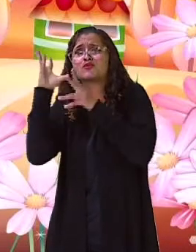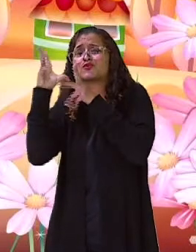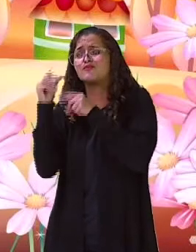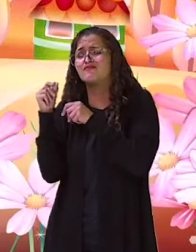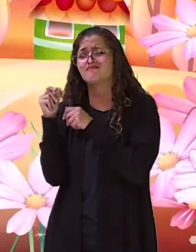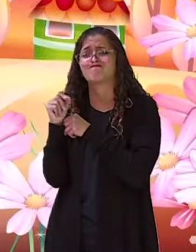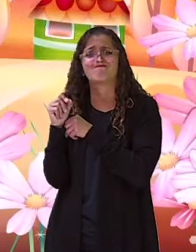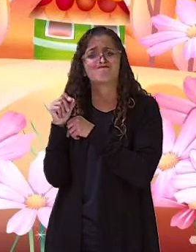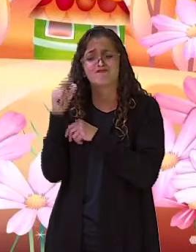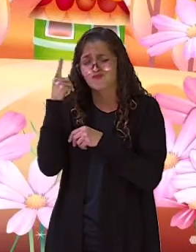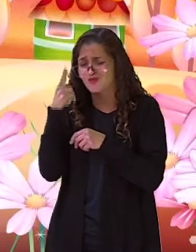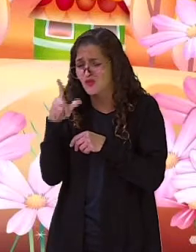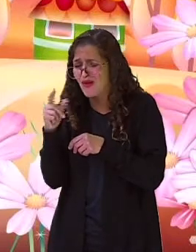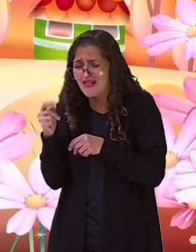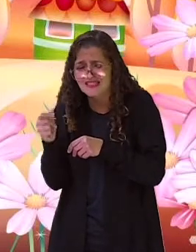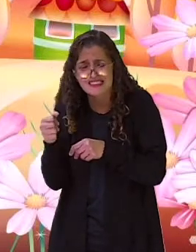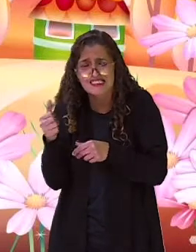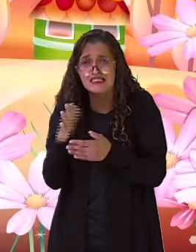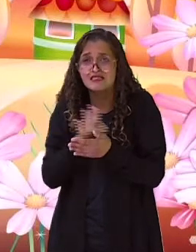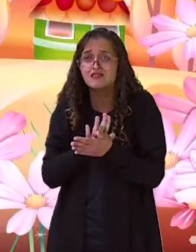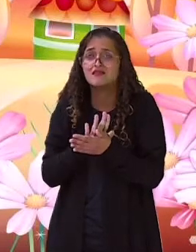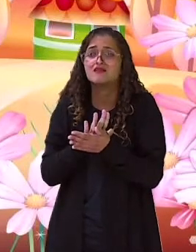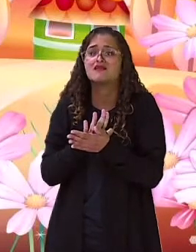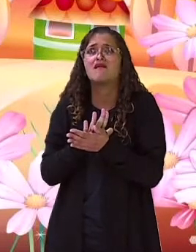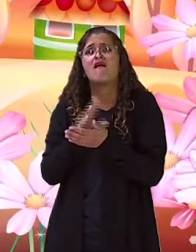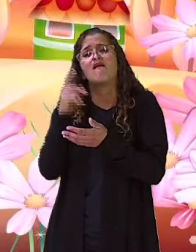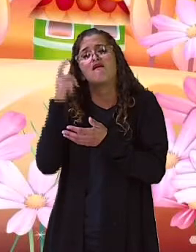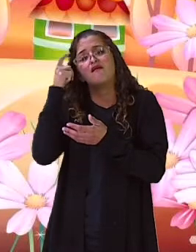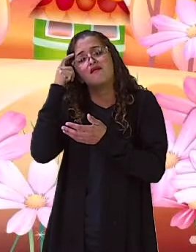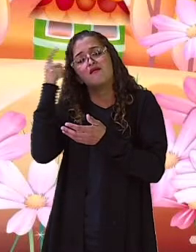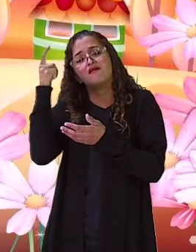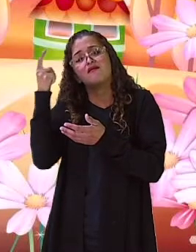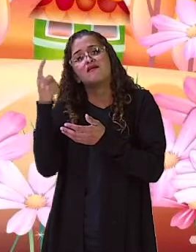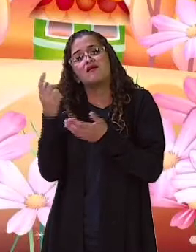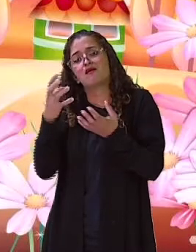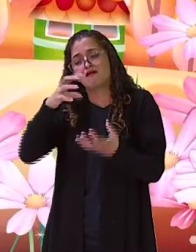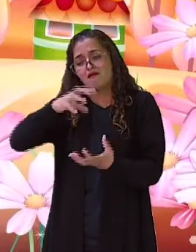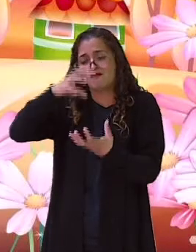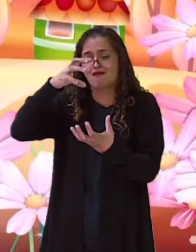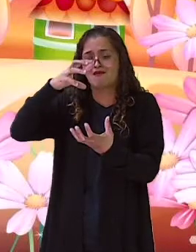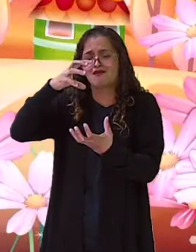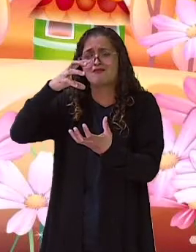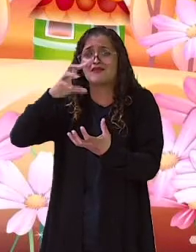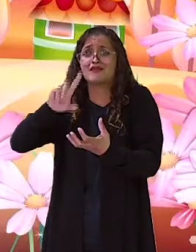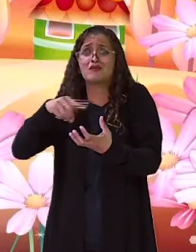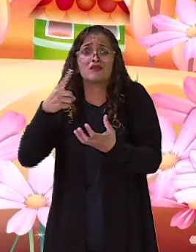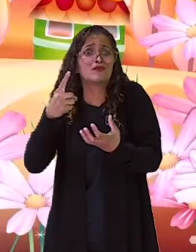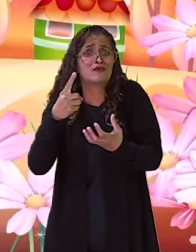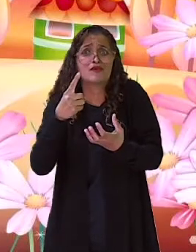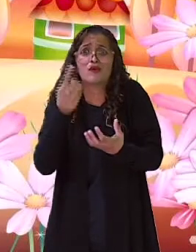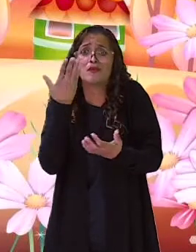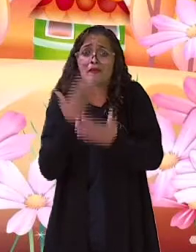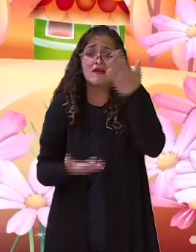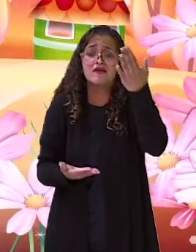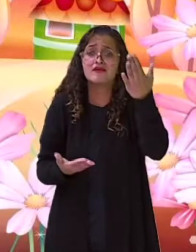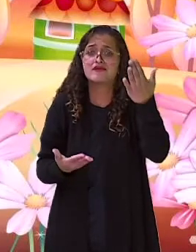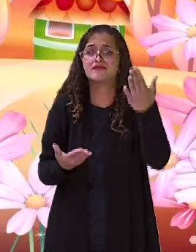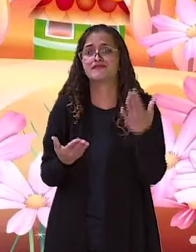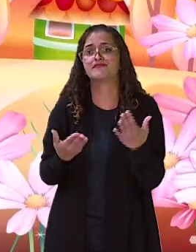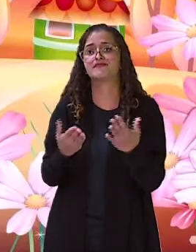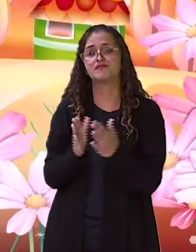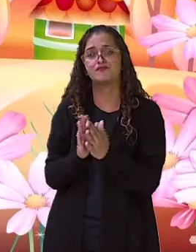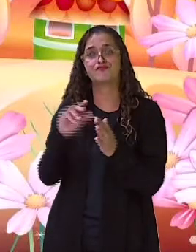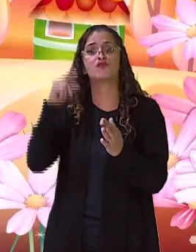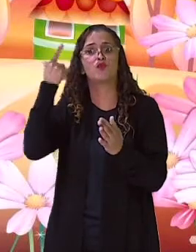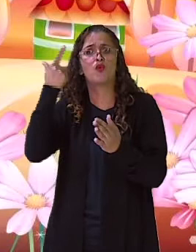pobres, tinham tocado em tanta riqueza. No outro dia, o homem acordou ainda cedo, com o céu